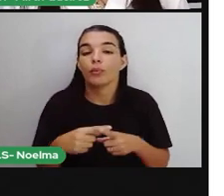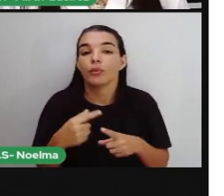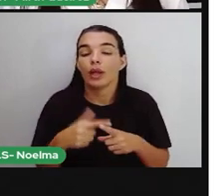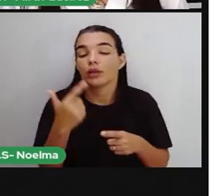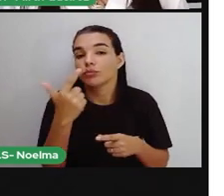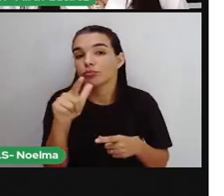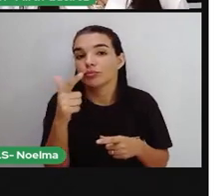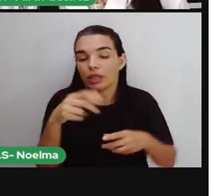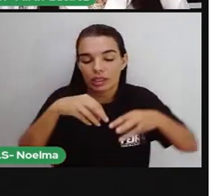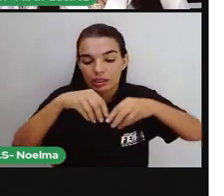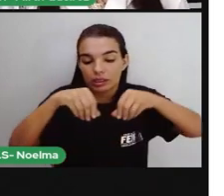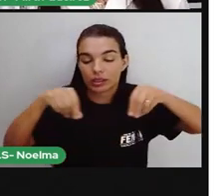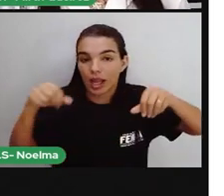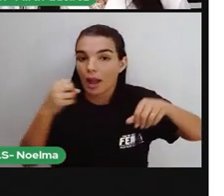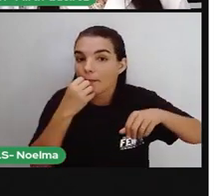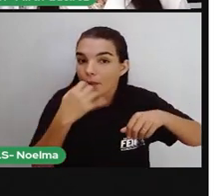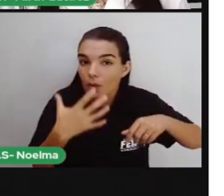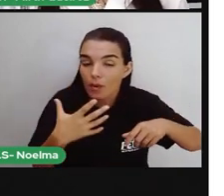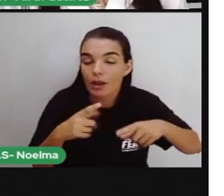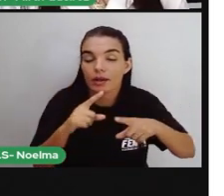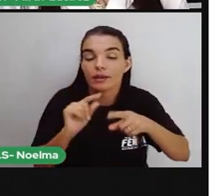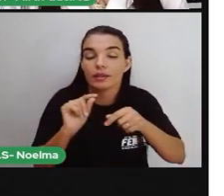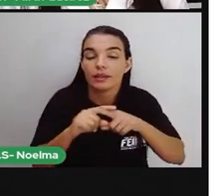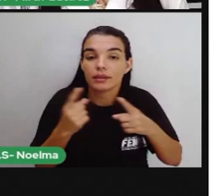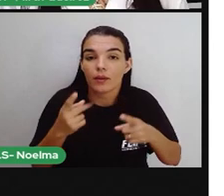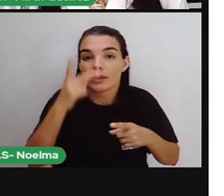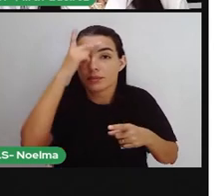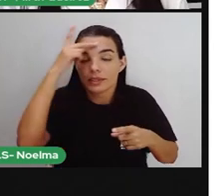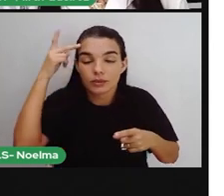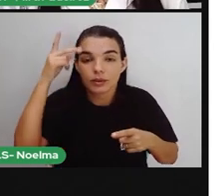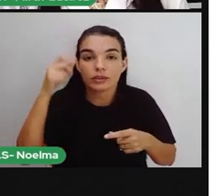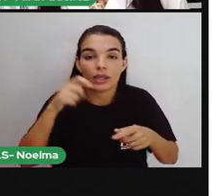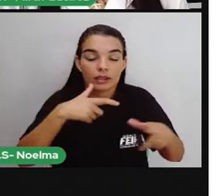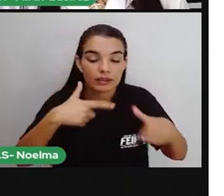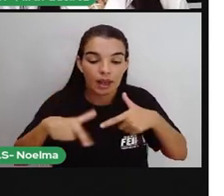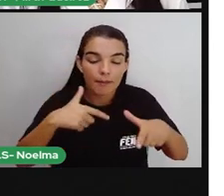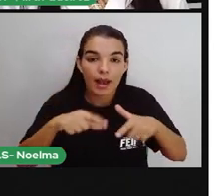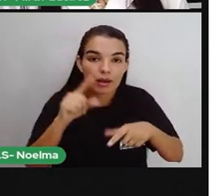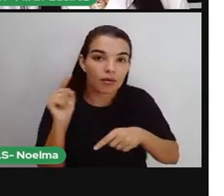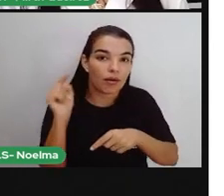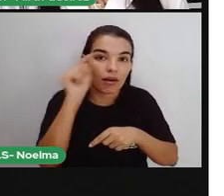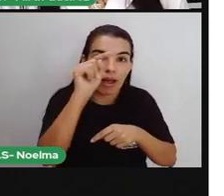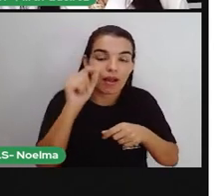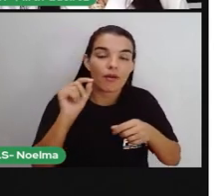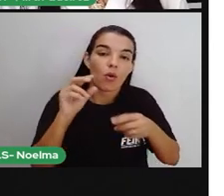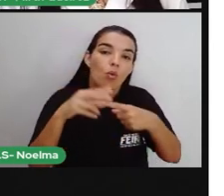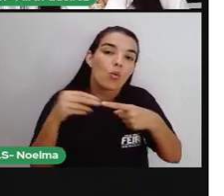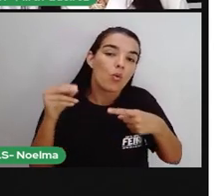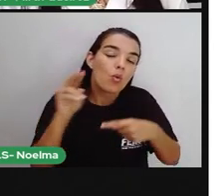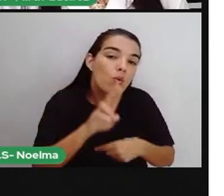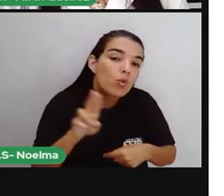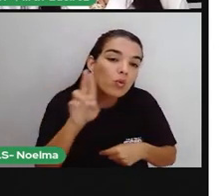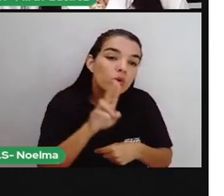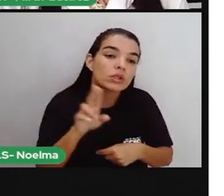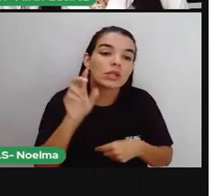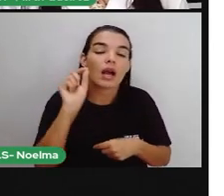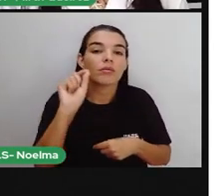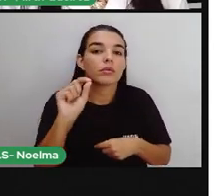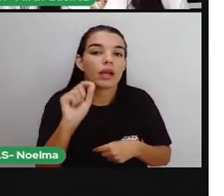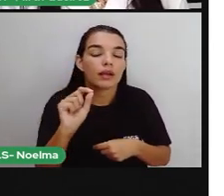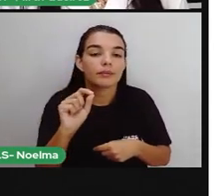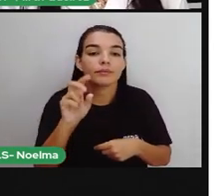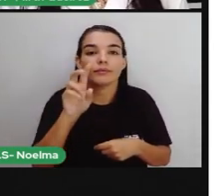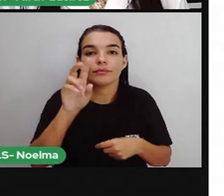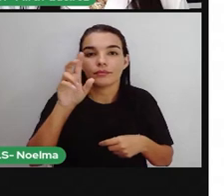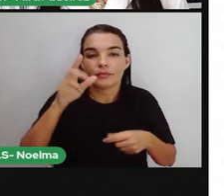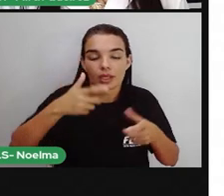fertilidade do solo. Por ser, se tratar de uma panice inundável, né? Com a presença muito grande de água.